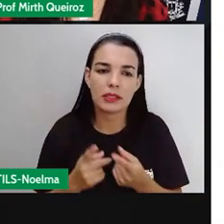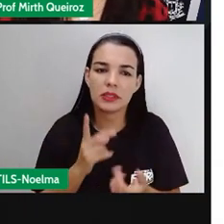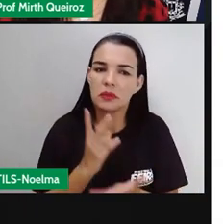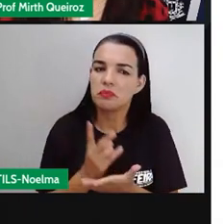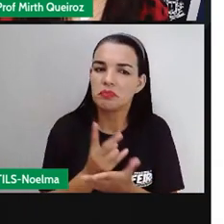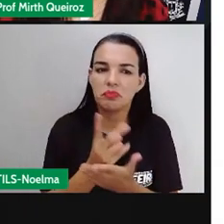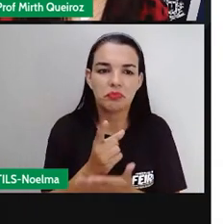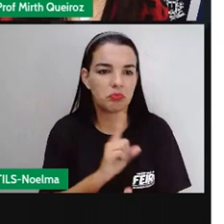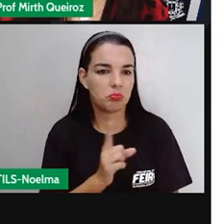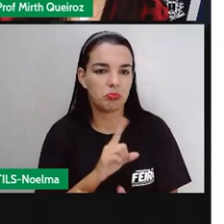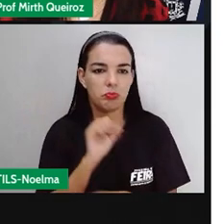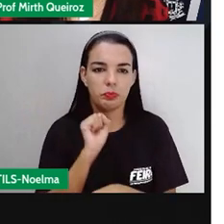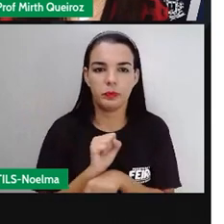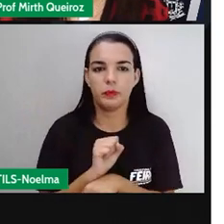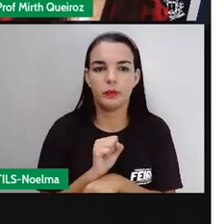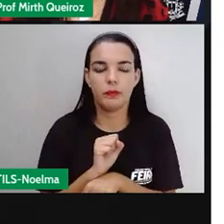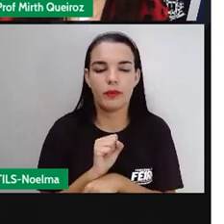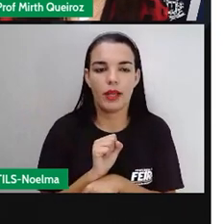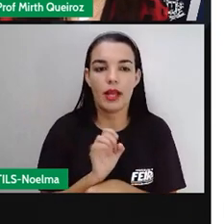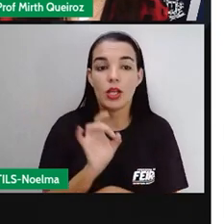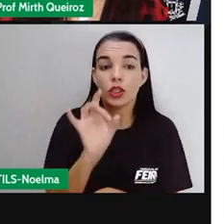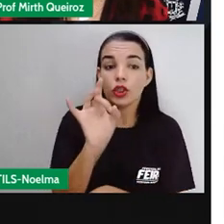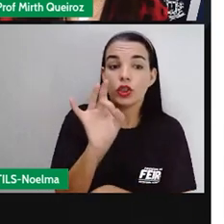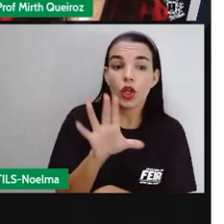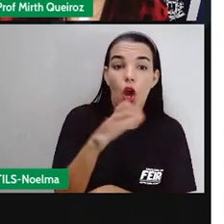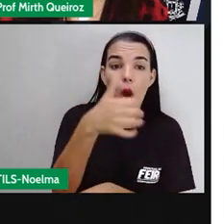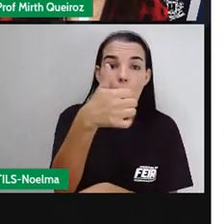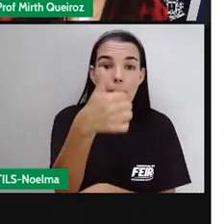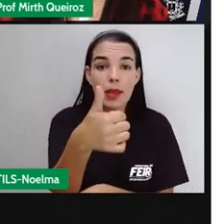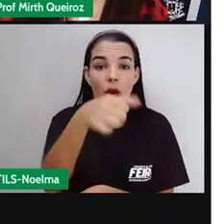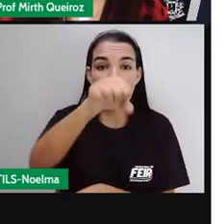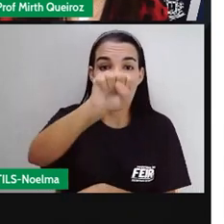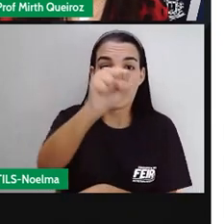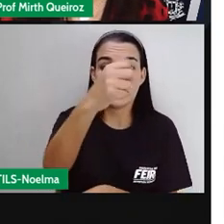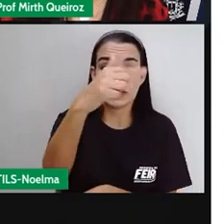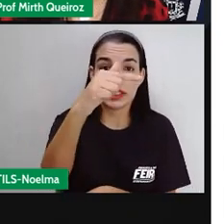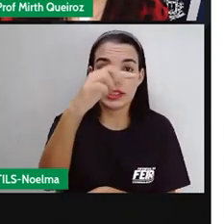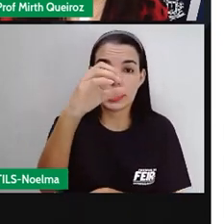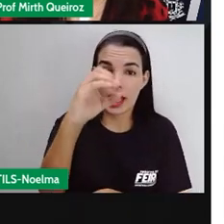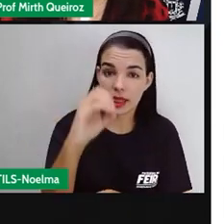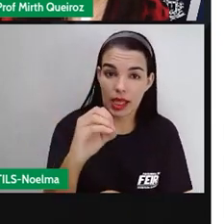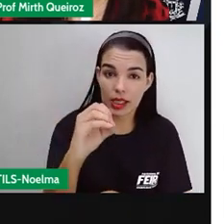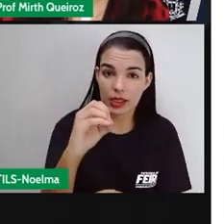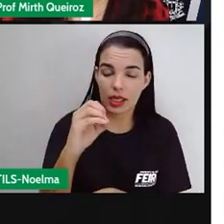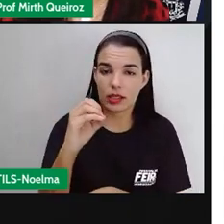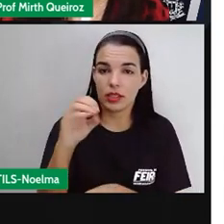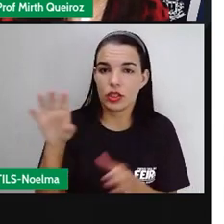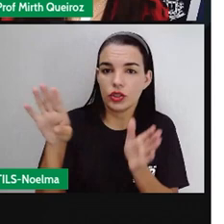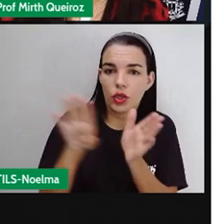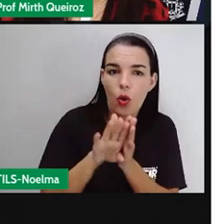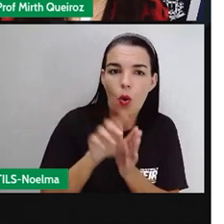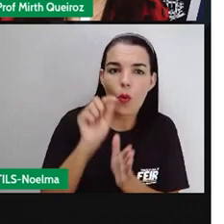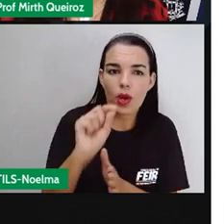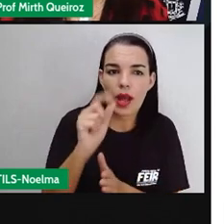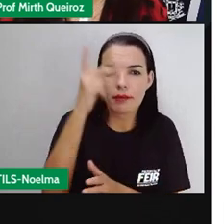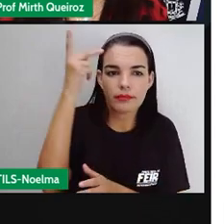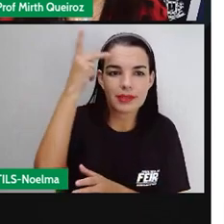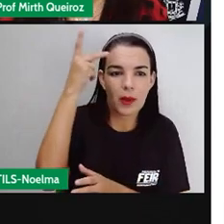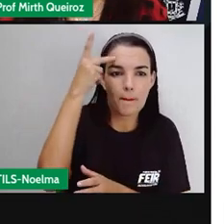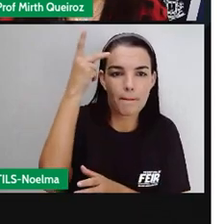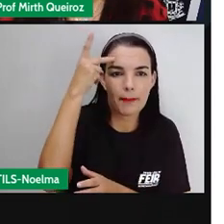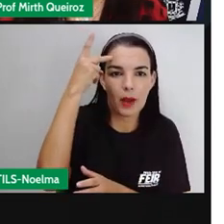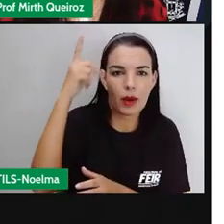Apenas a partir de 1870, as lavouras que haviam no território paulista conseguiram obter uma solução